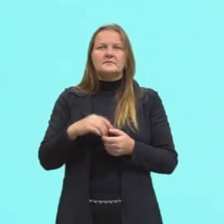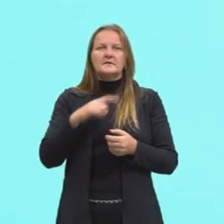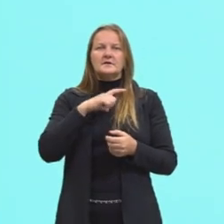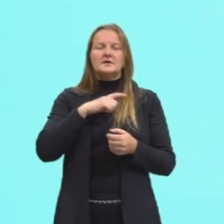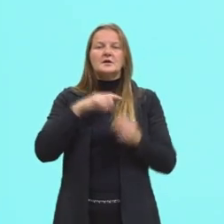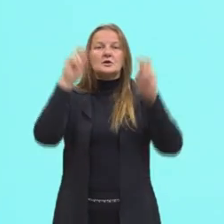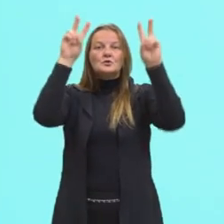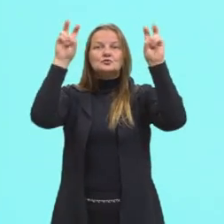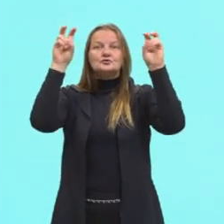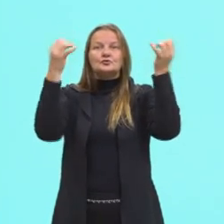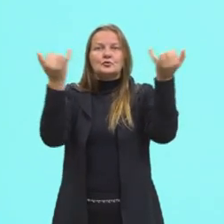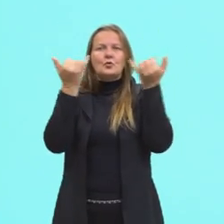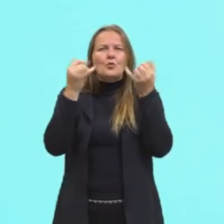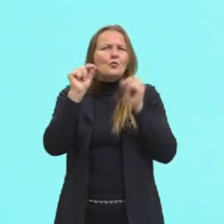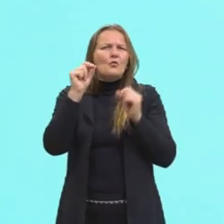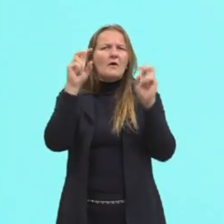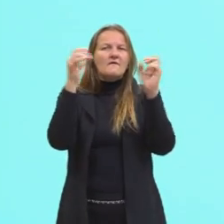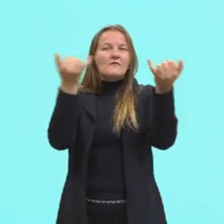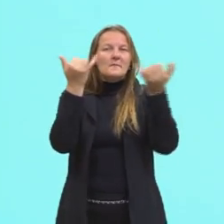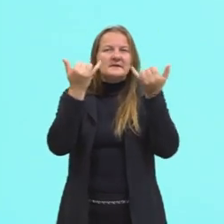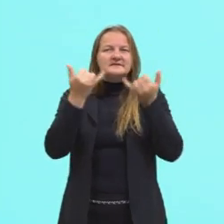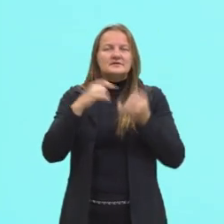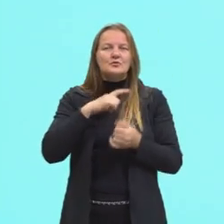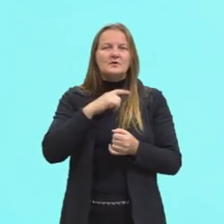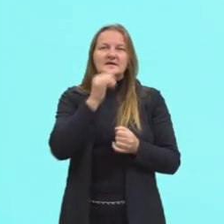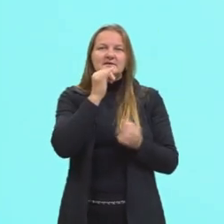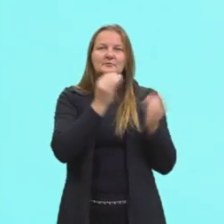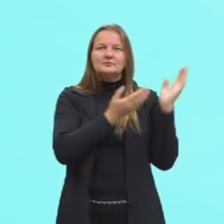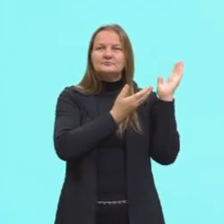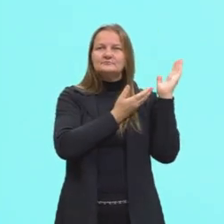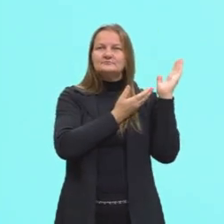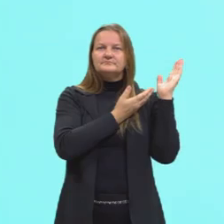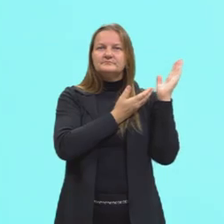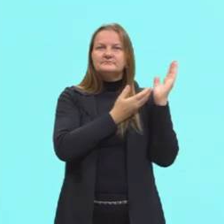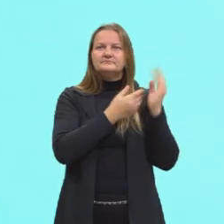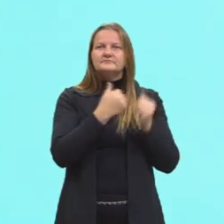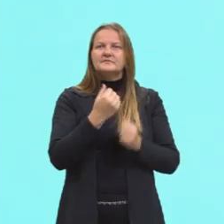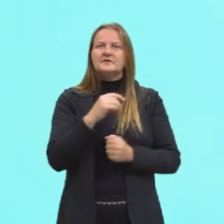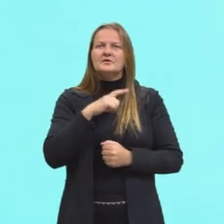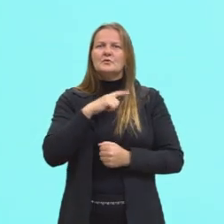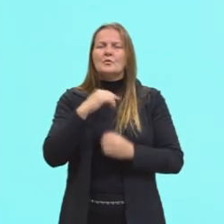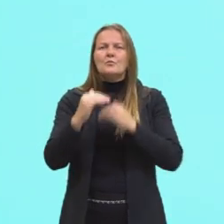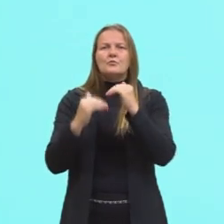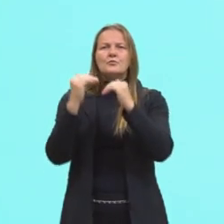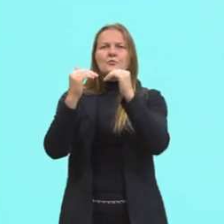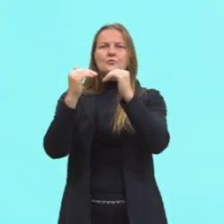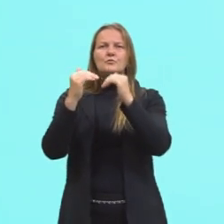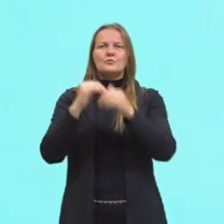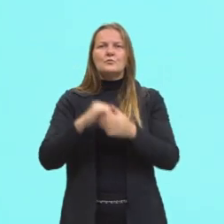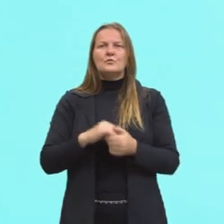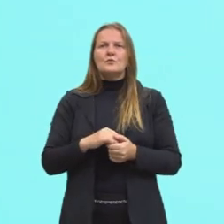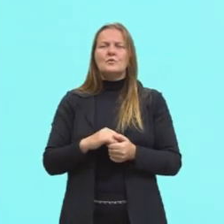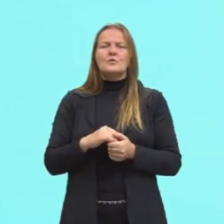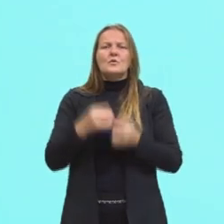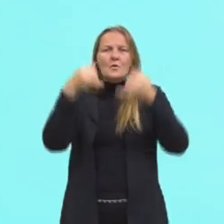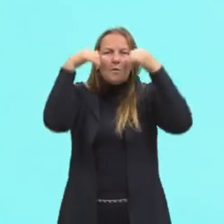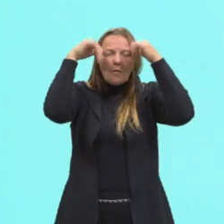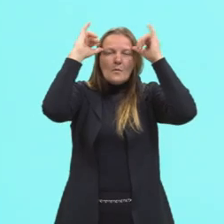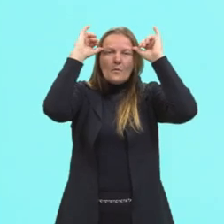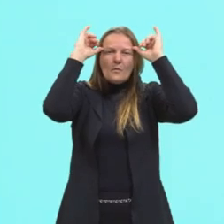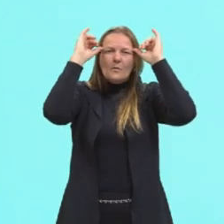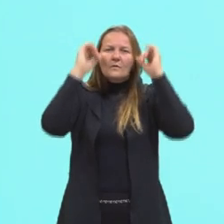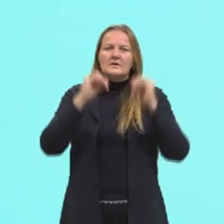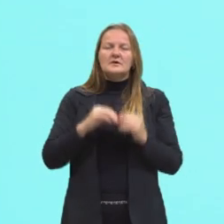o título. Neste exemplo, nós temos o título. A evolução do efetivo de bovinos em milhões de cabeças.